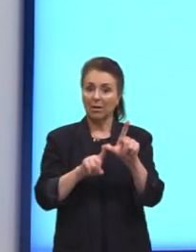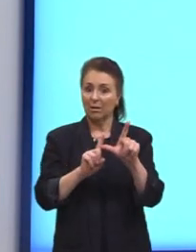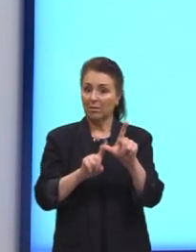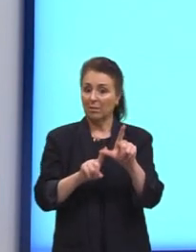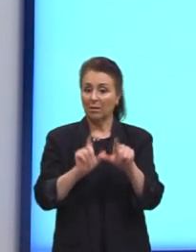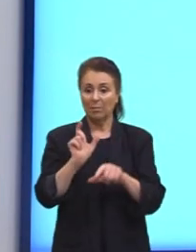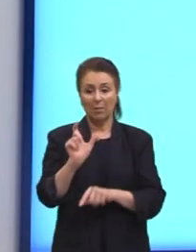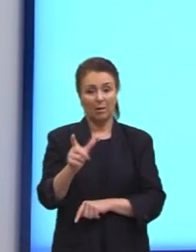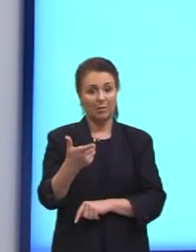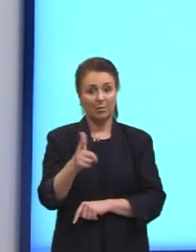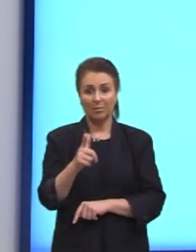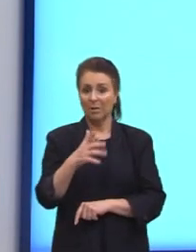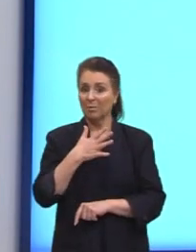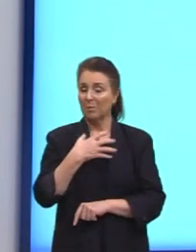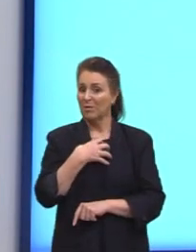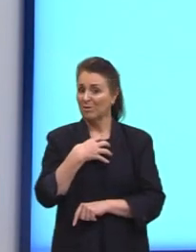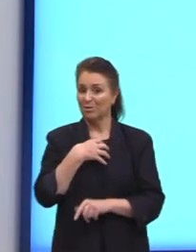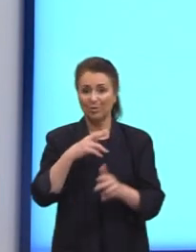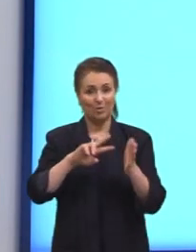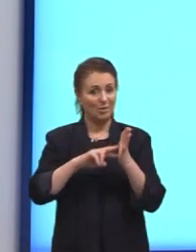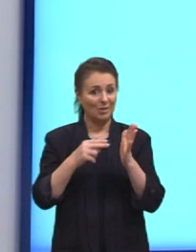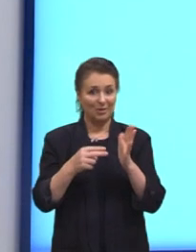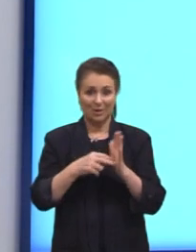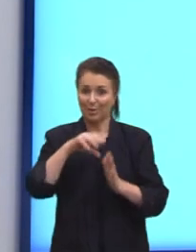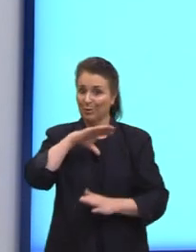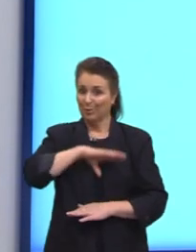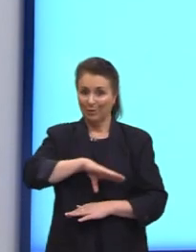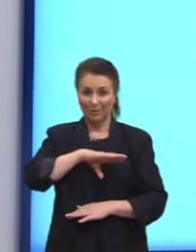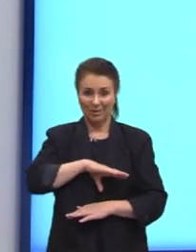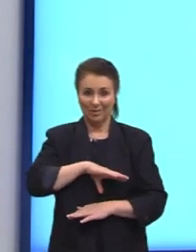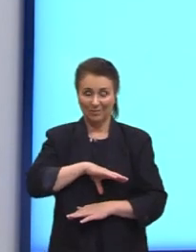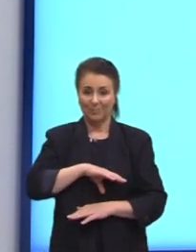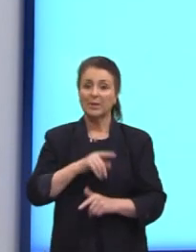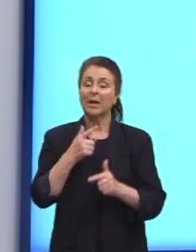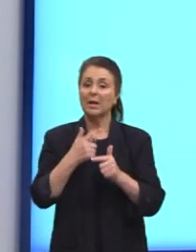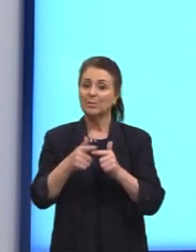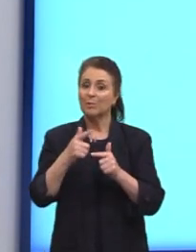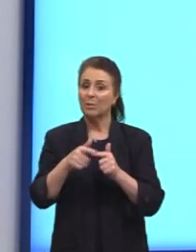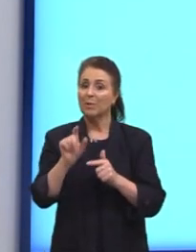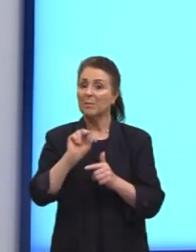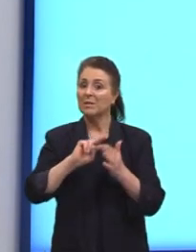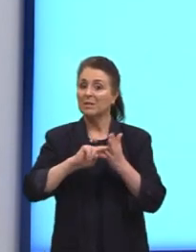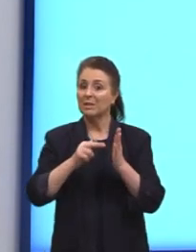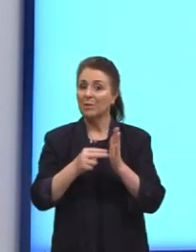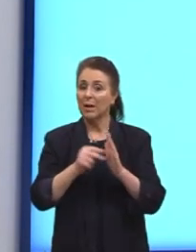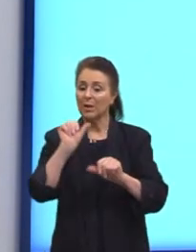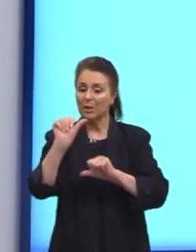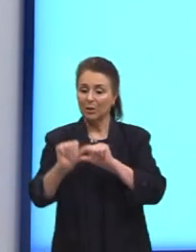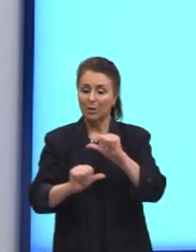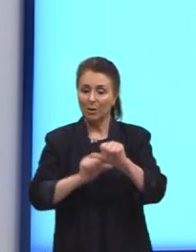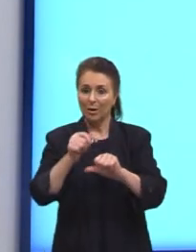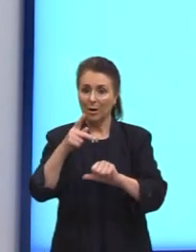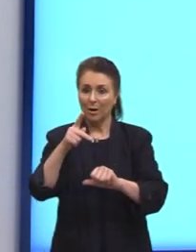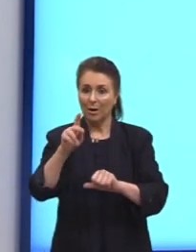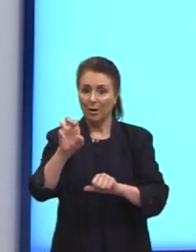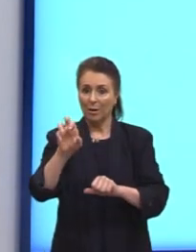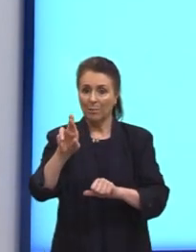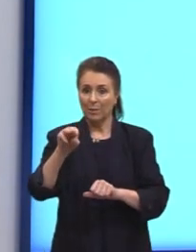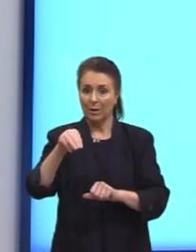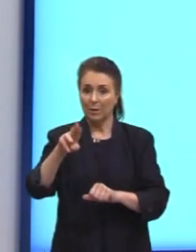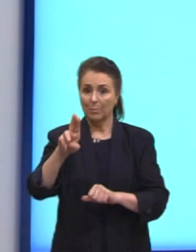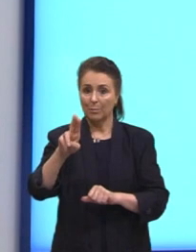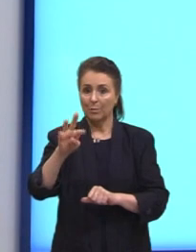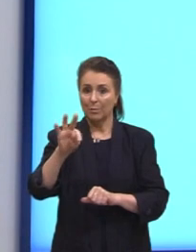palavra não faça mais sentido, né? Esse problema é uma permutação, porque estamos calculando todos os